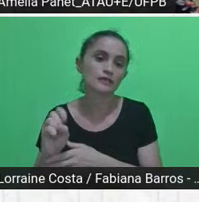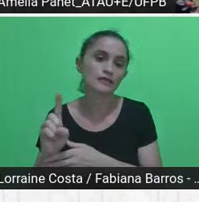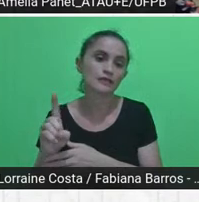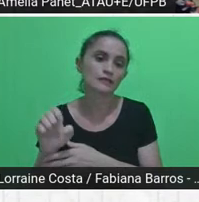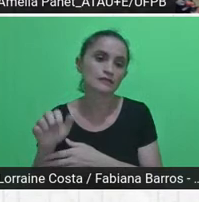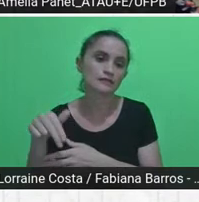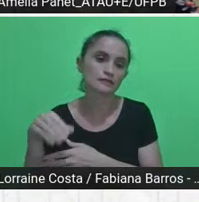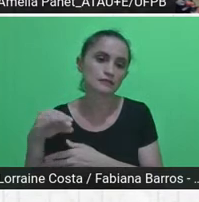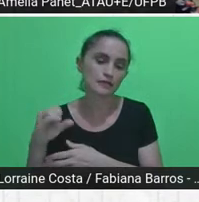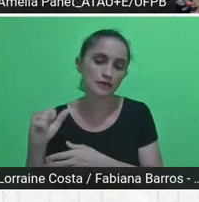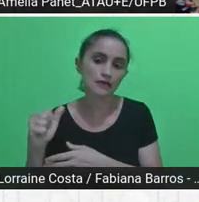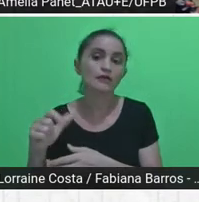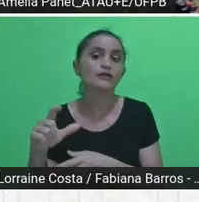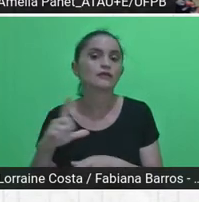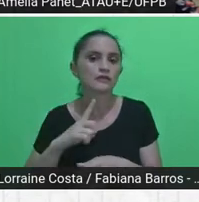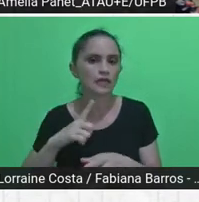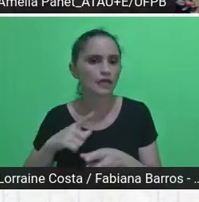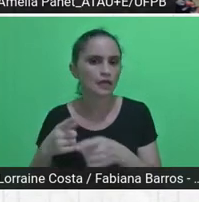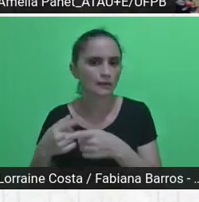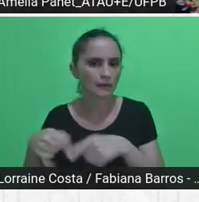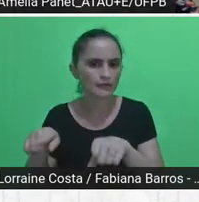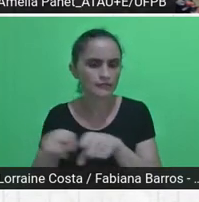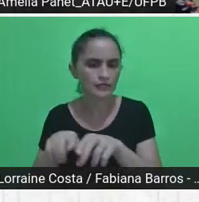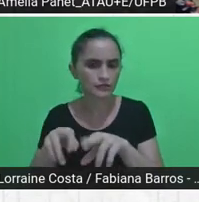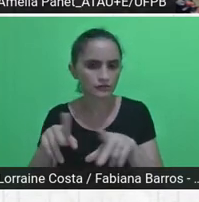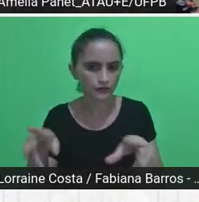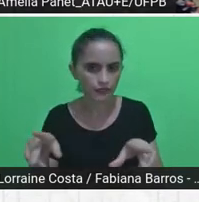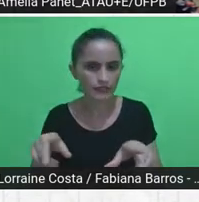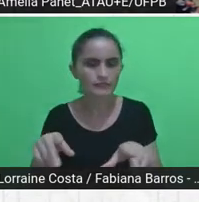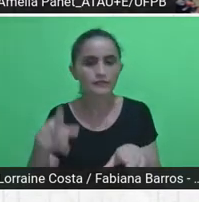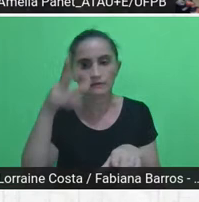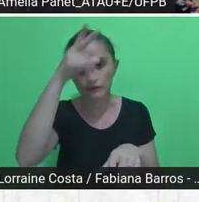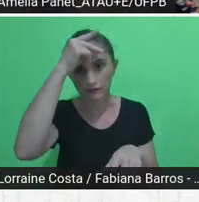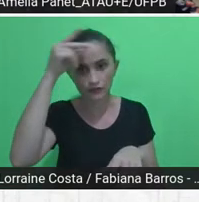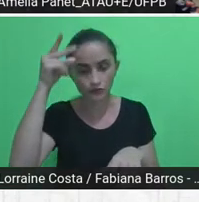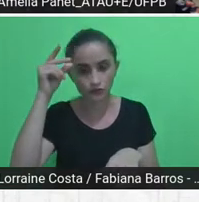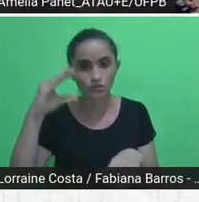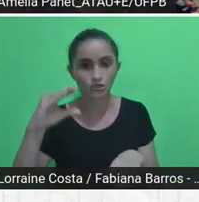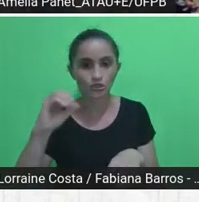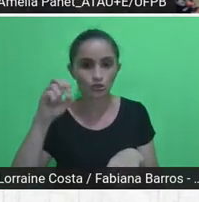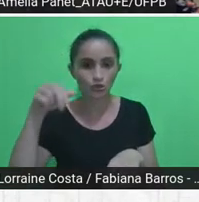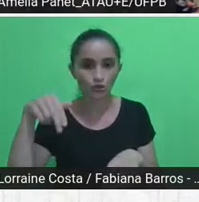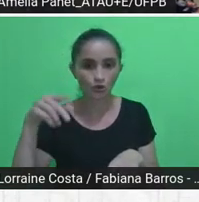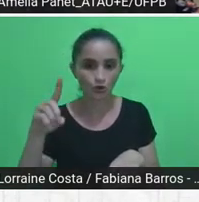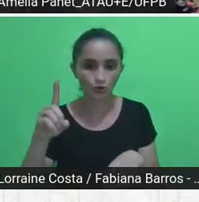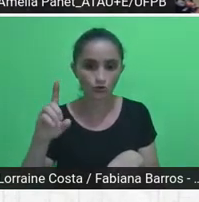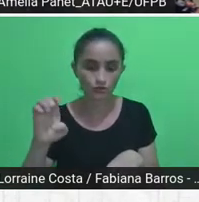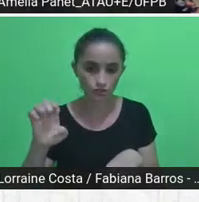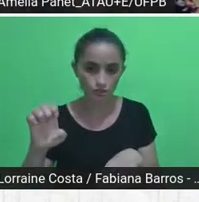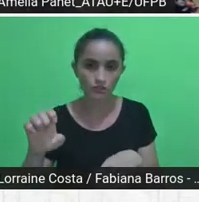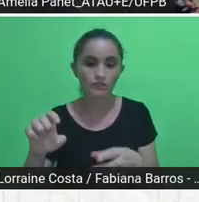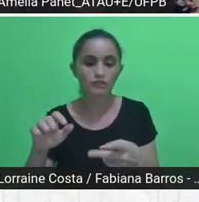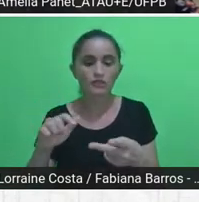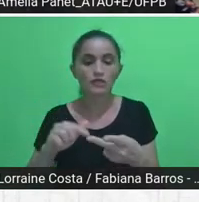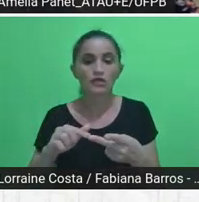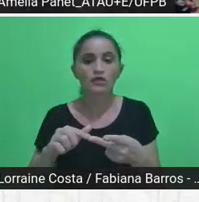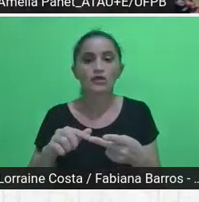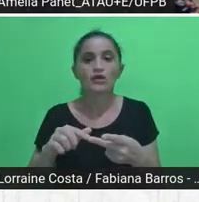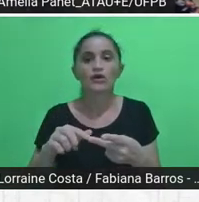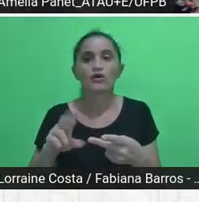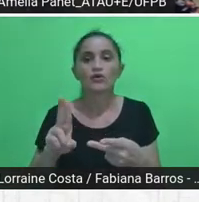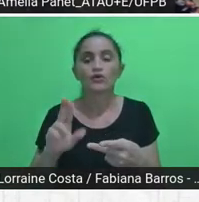a Prefeitura de Conde, a própria Universidade Federal da Bahia, a UFBA, a